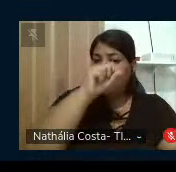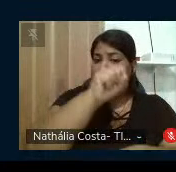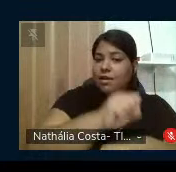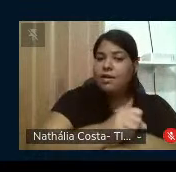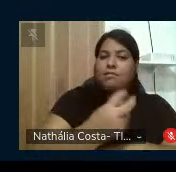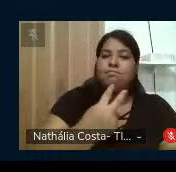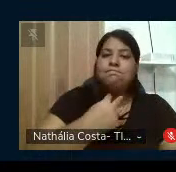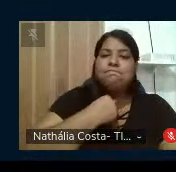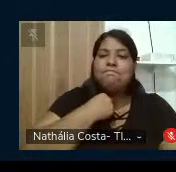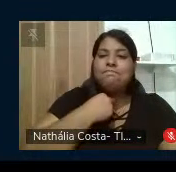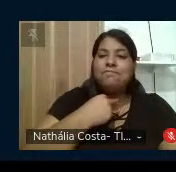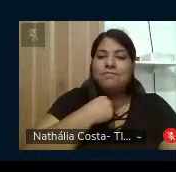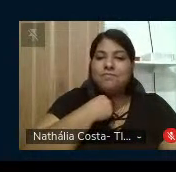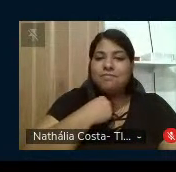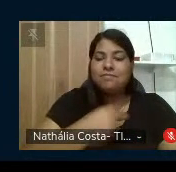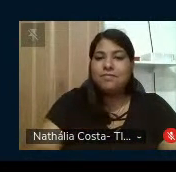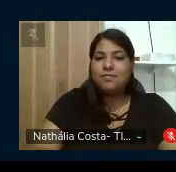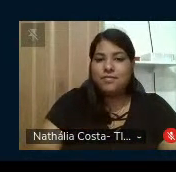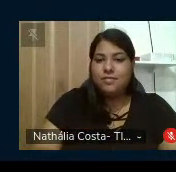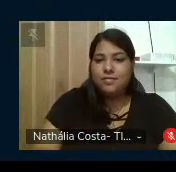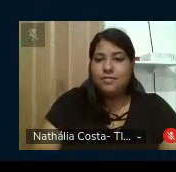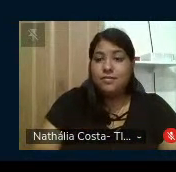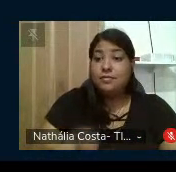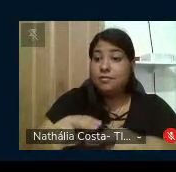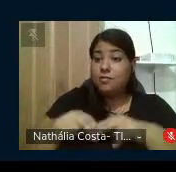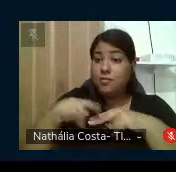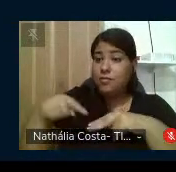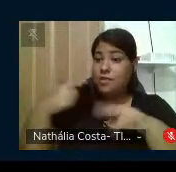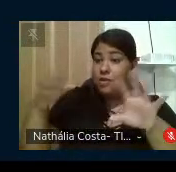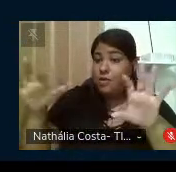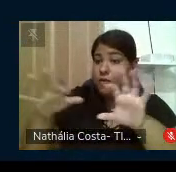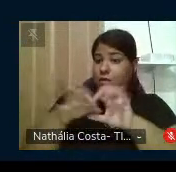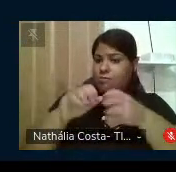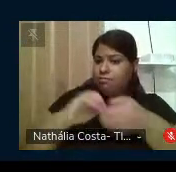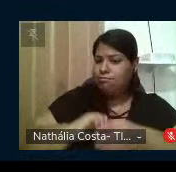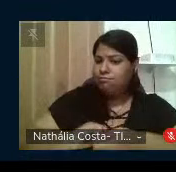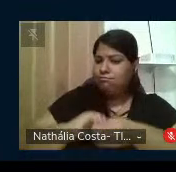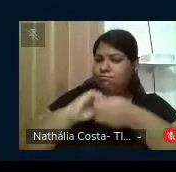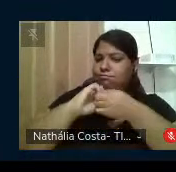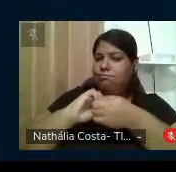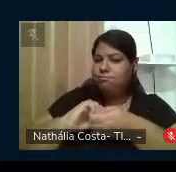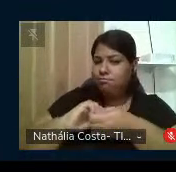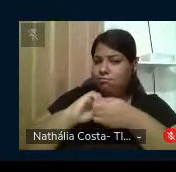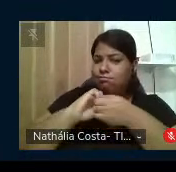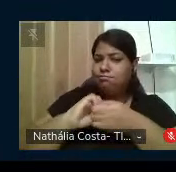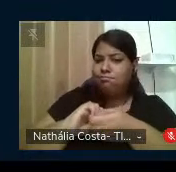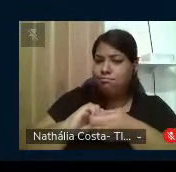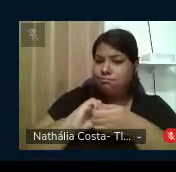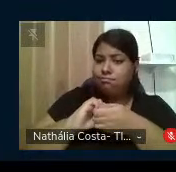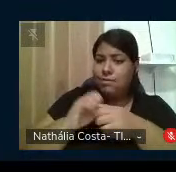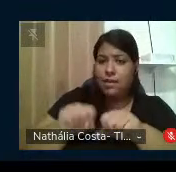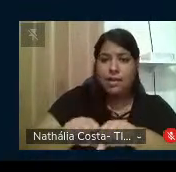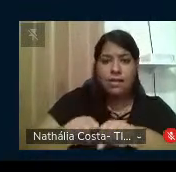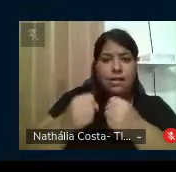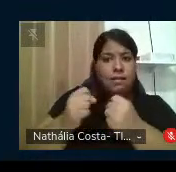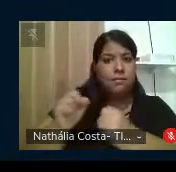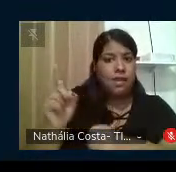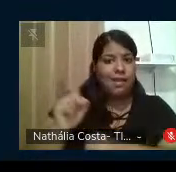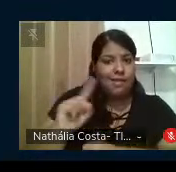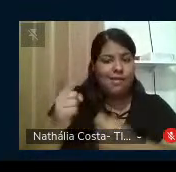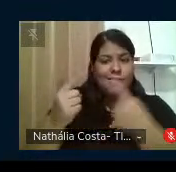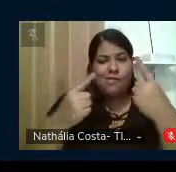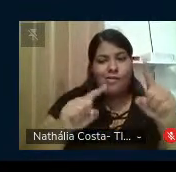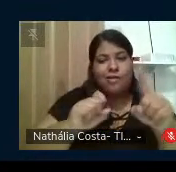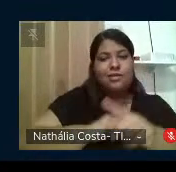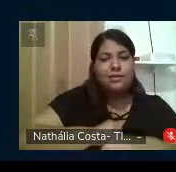Ela não pode parar Pois de mãos dadas a corrente não